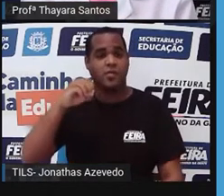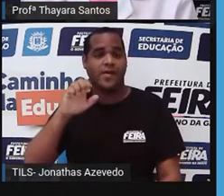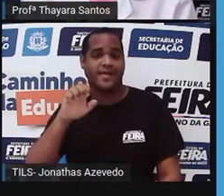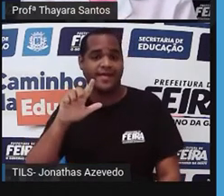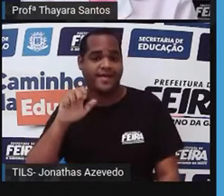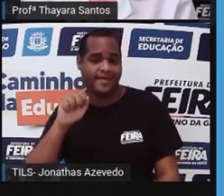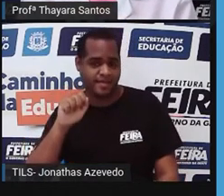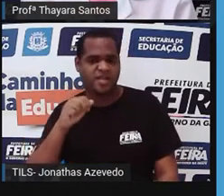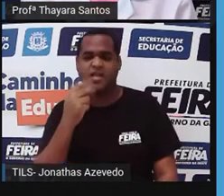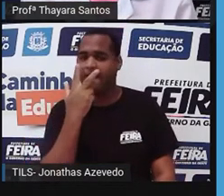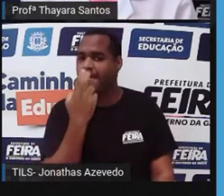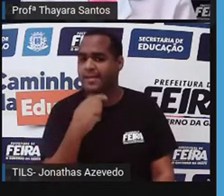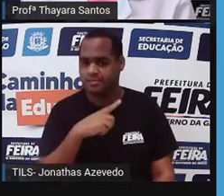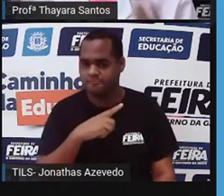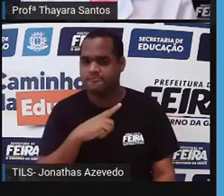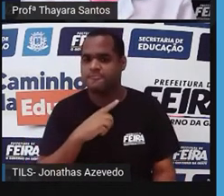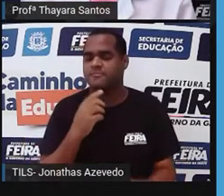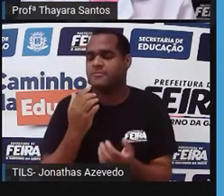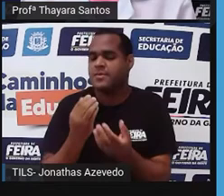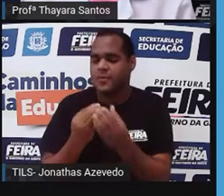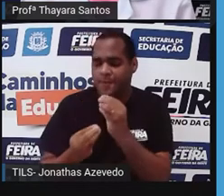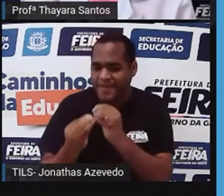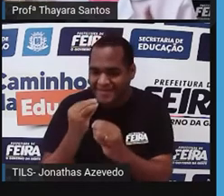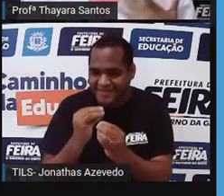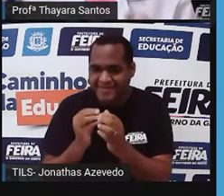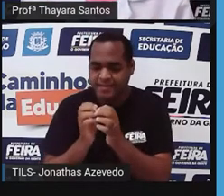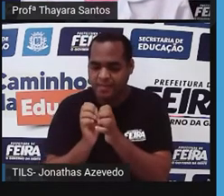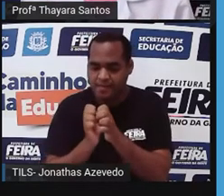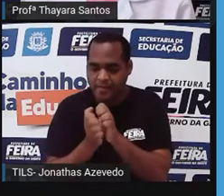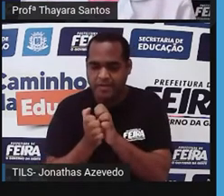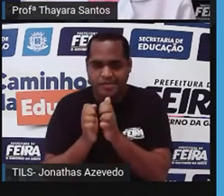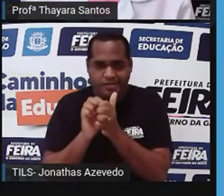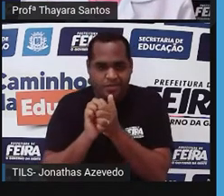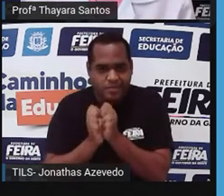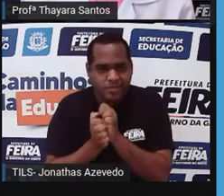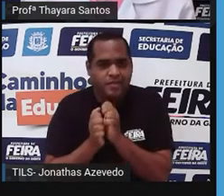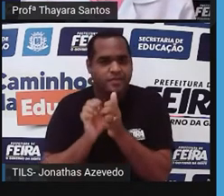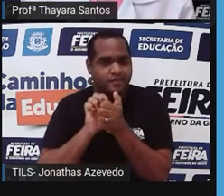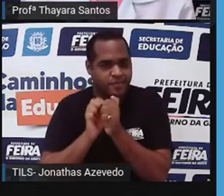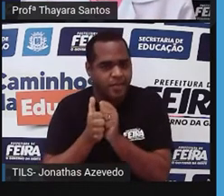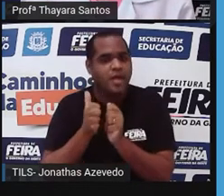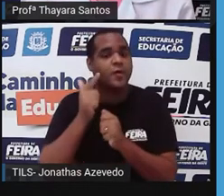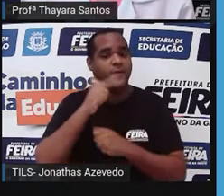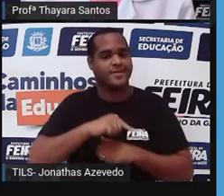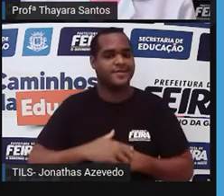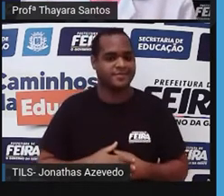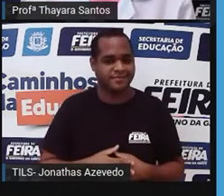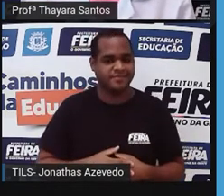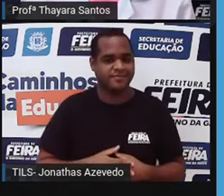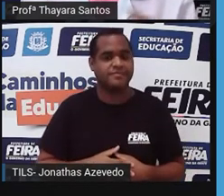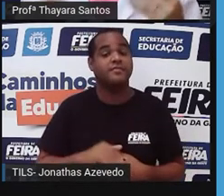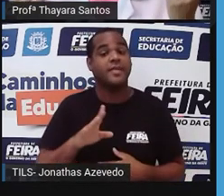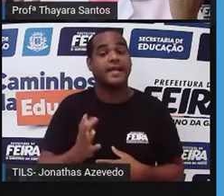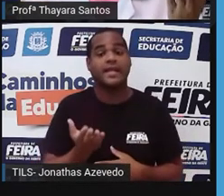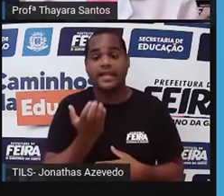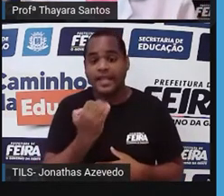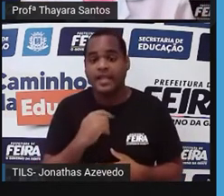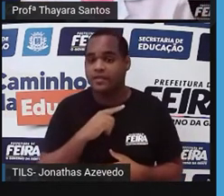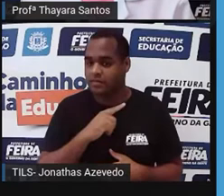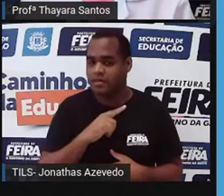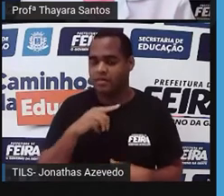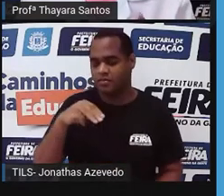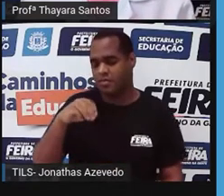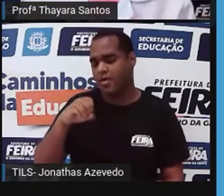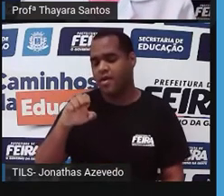eles a triturar os alimentos, né? Pra justamente pra substituir essa função que seria dos dentes. Então, muitas